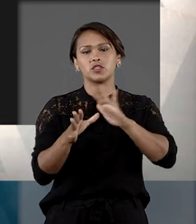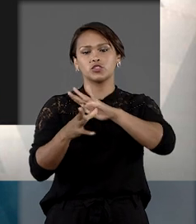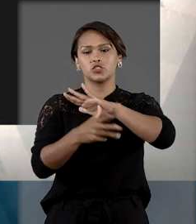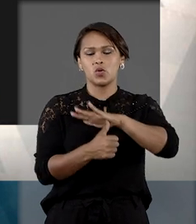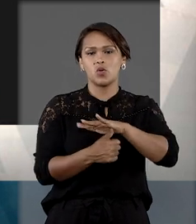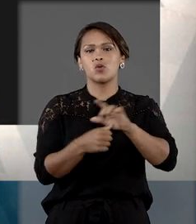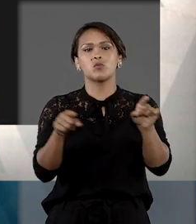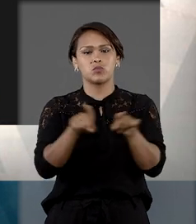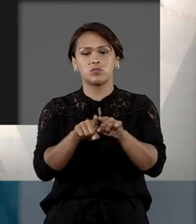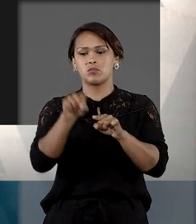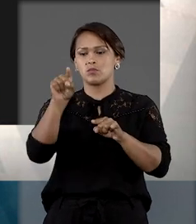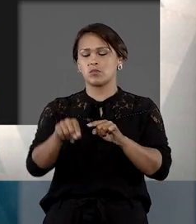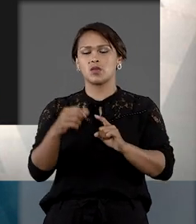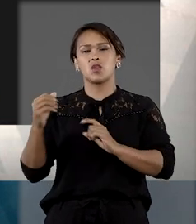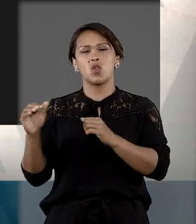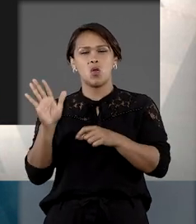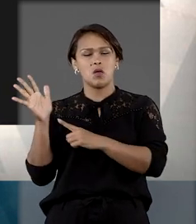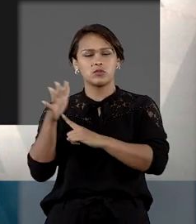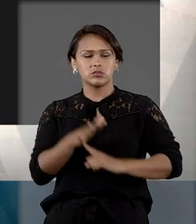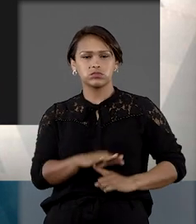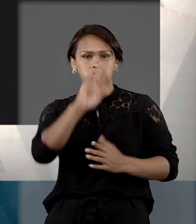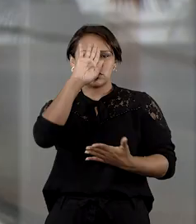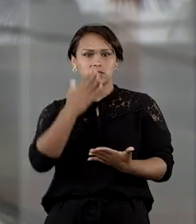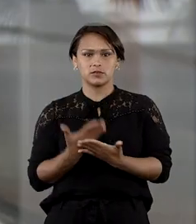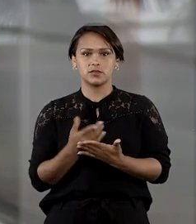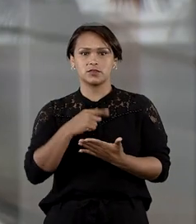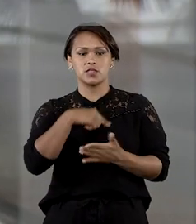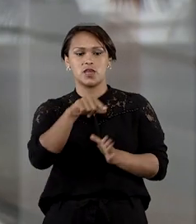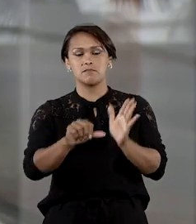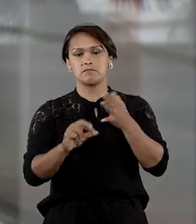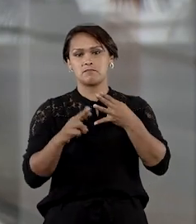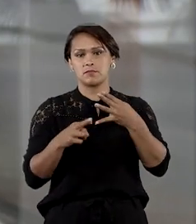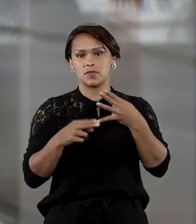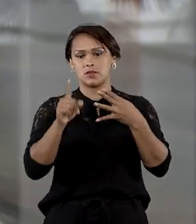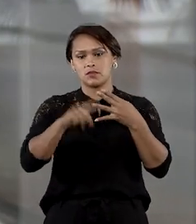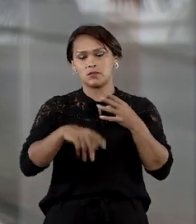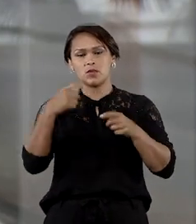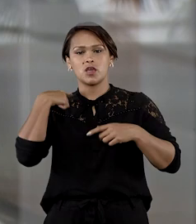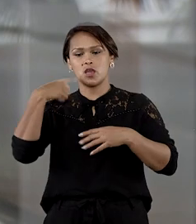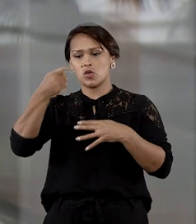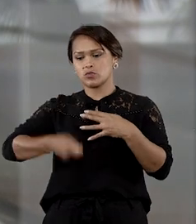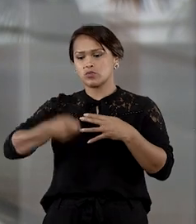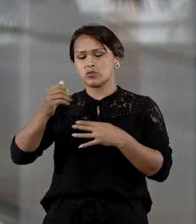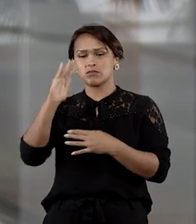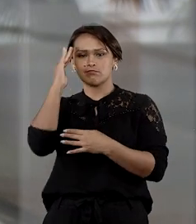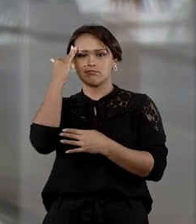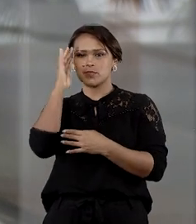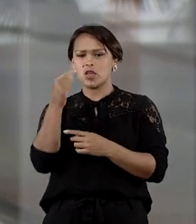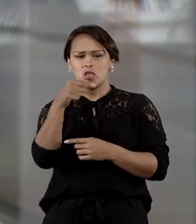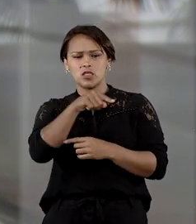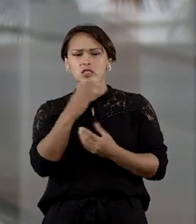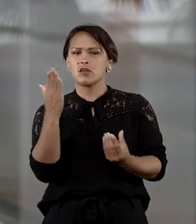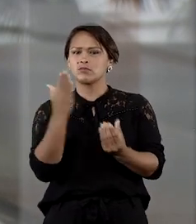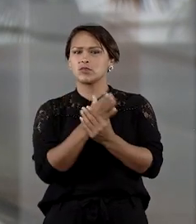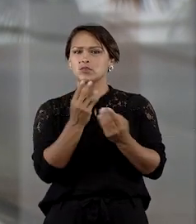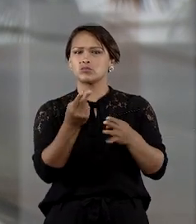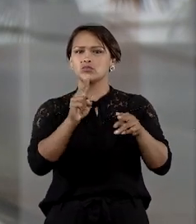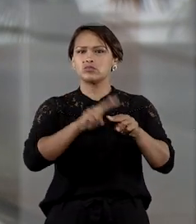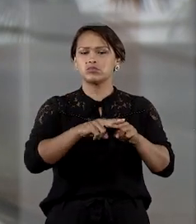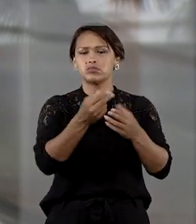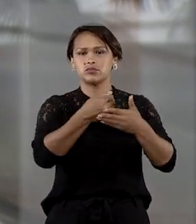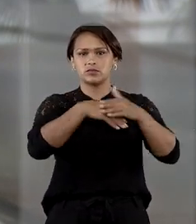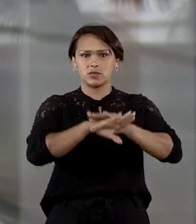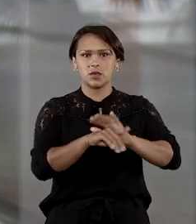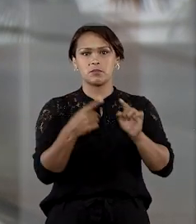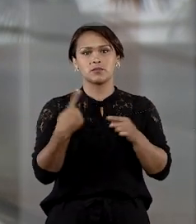furto qualificado pelo abuso de confiança. Em primeira instância, o juízo entendeu que não era o caso de trancar o